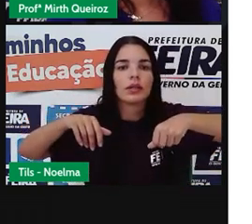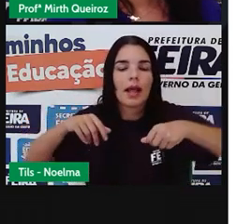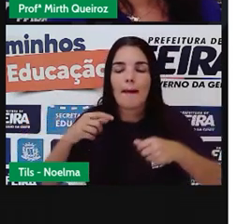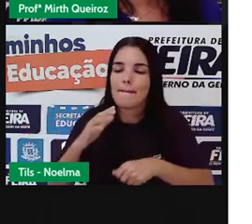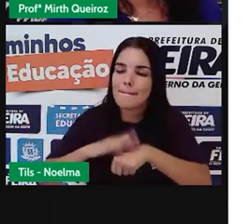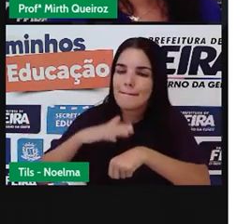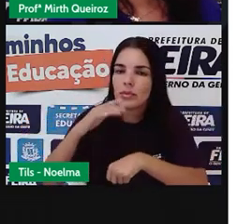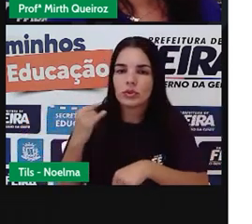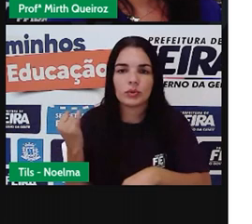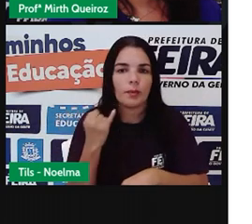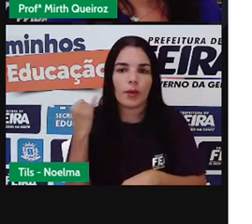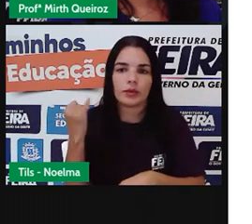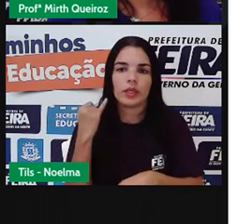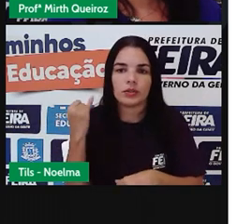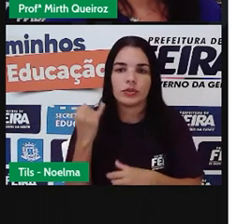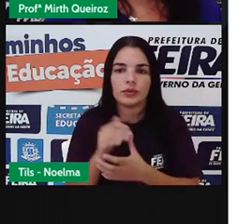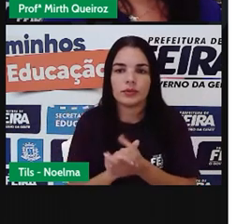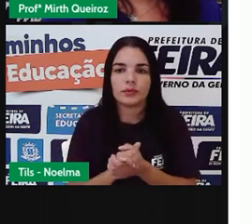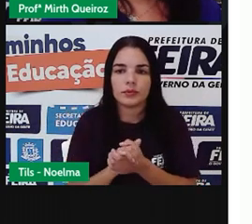necessárias. Certo?